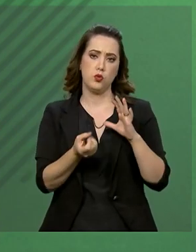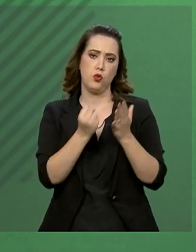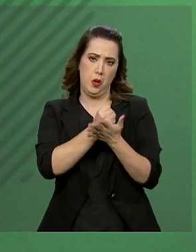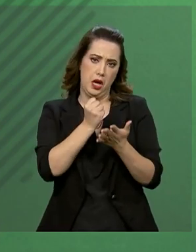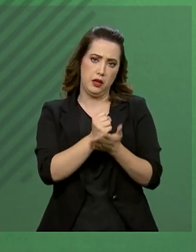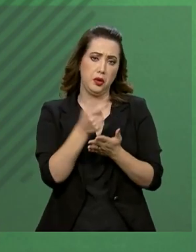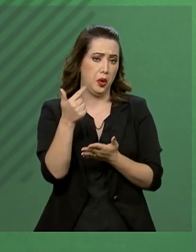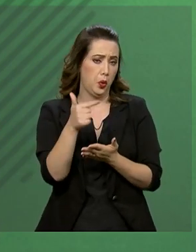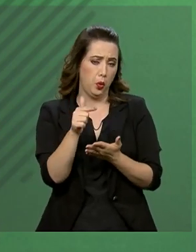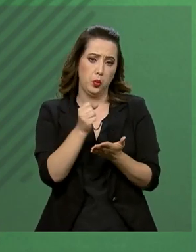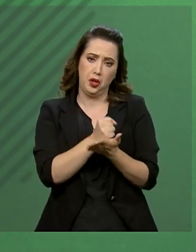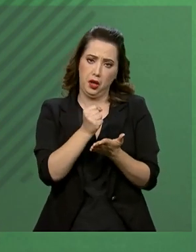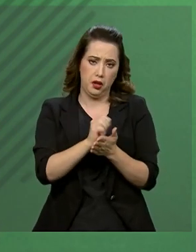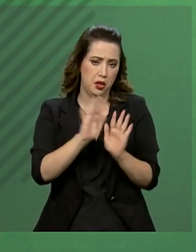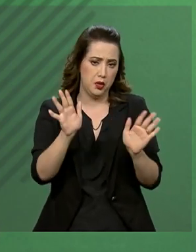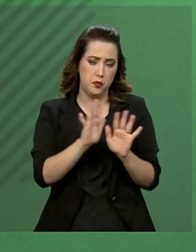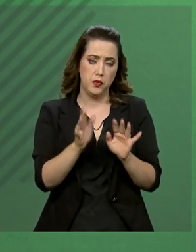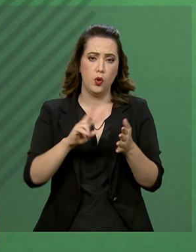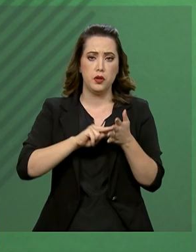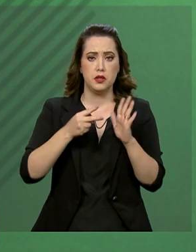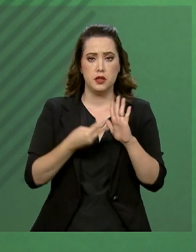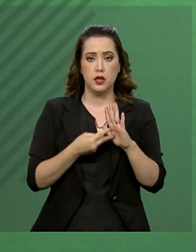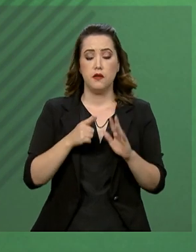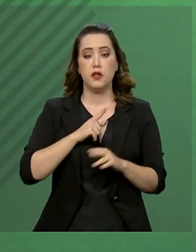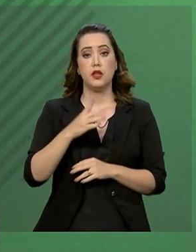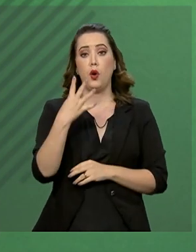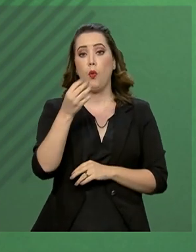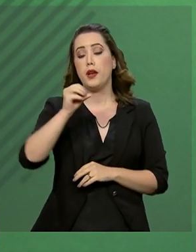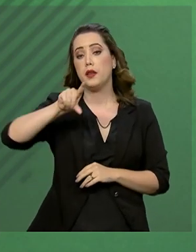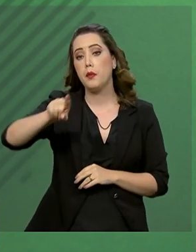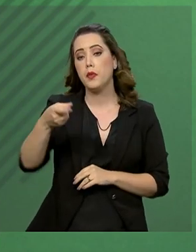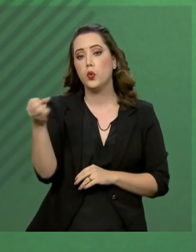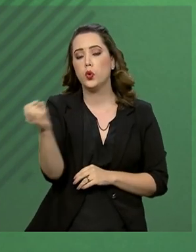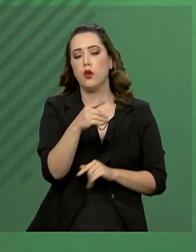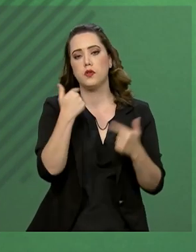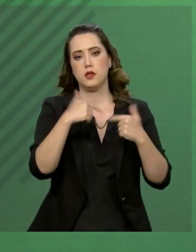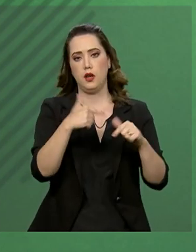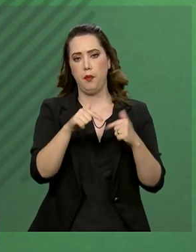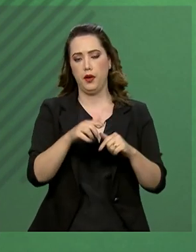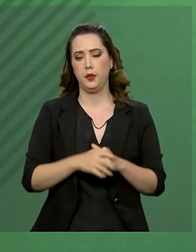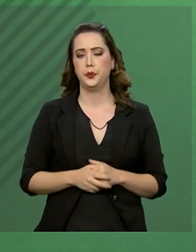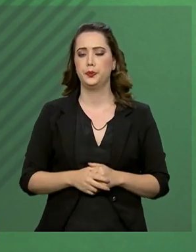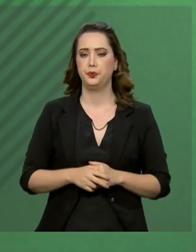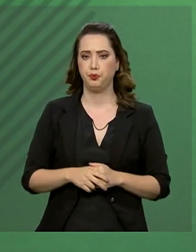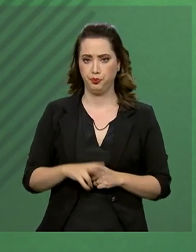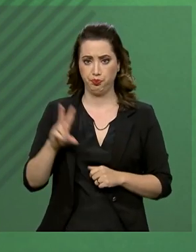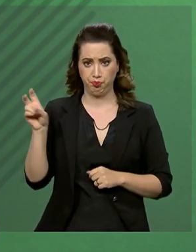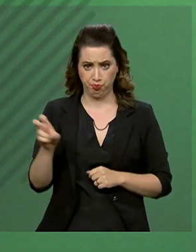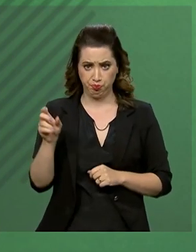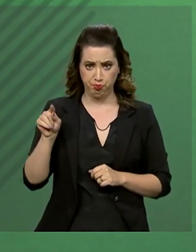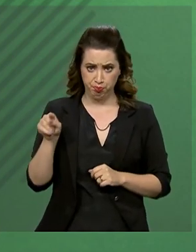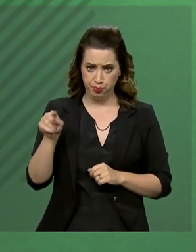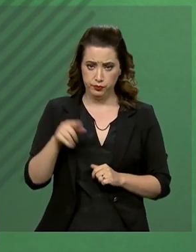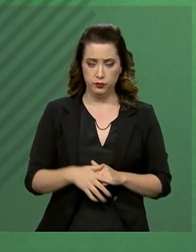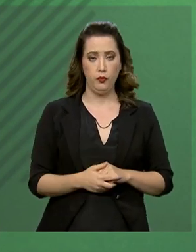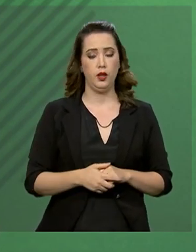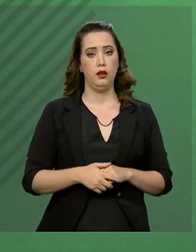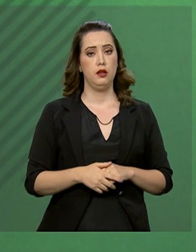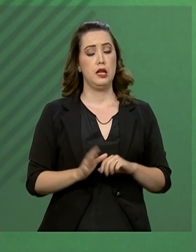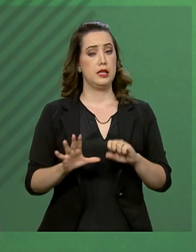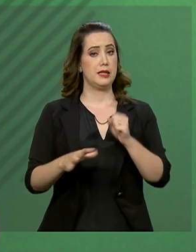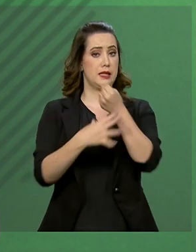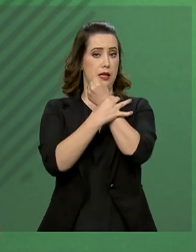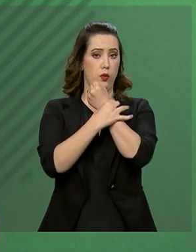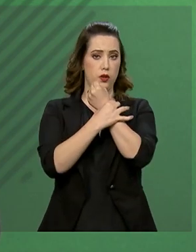teremos em torno de 40 mil empregos. A segurança hídrica de